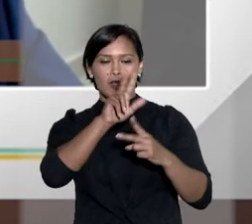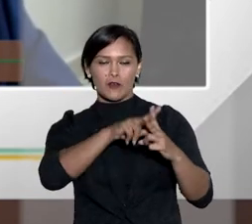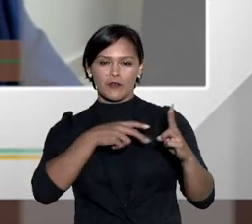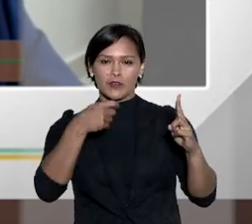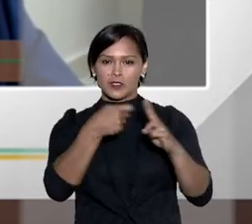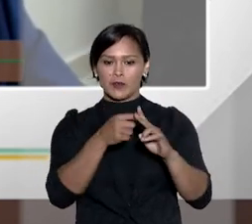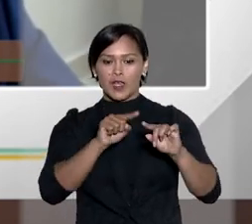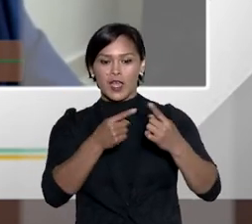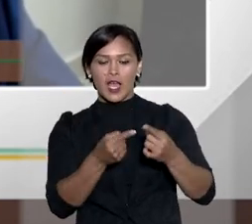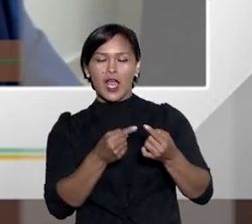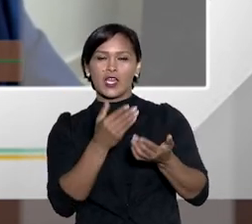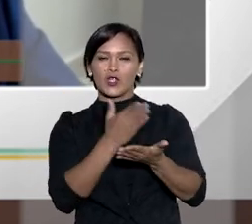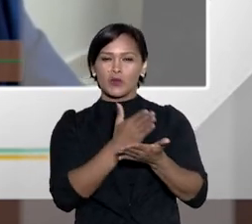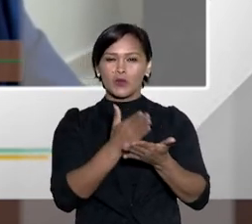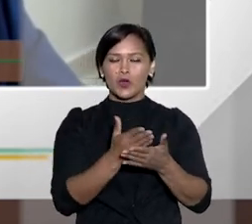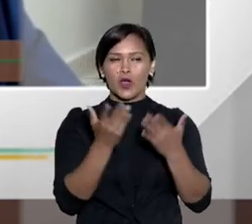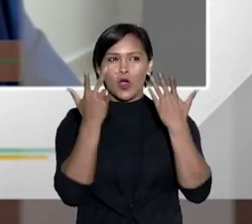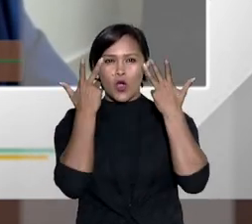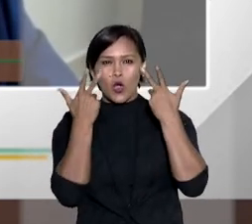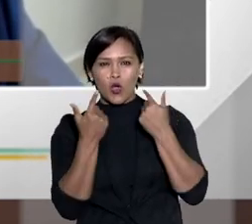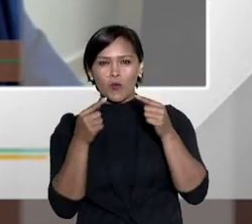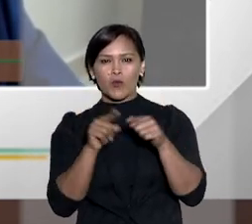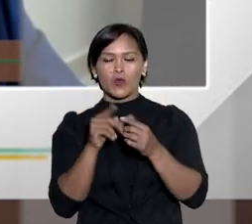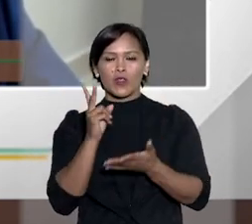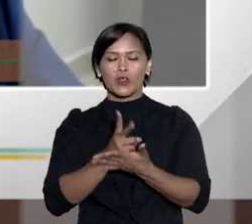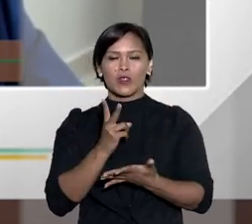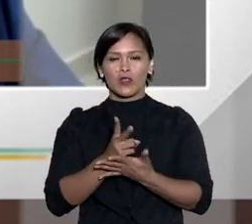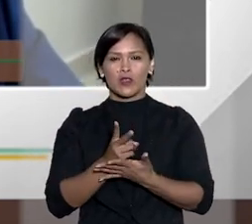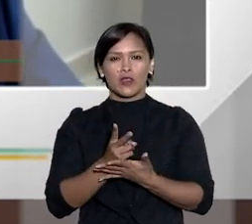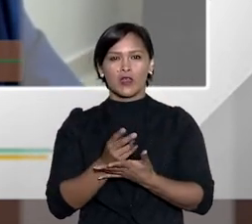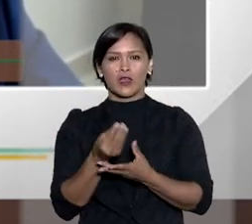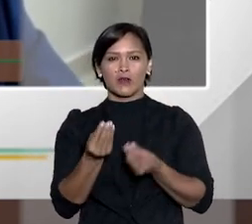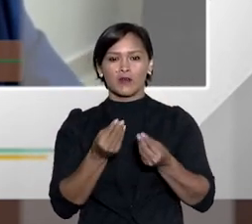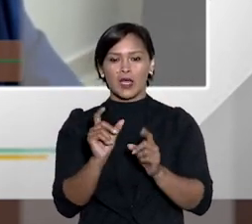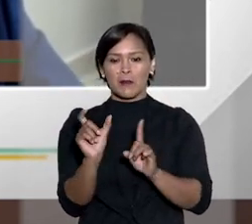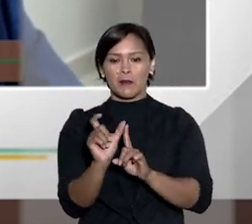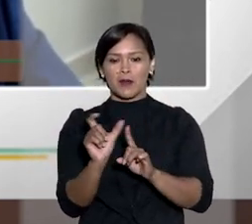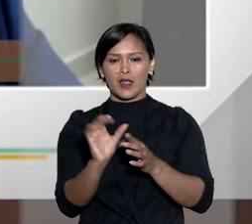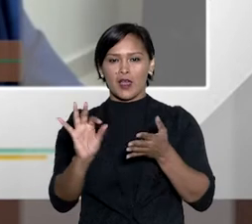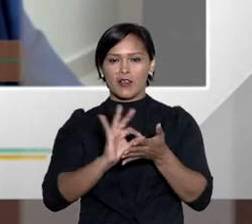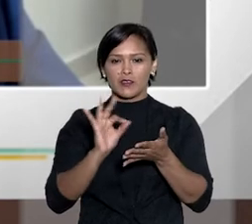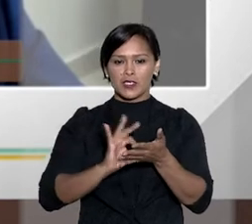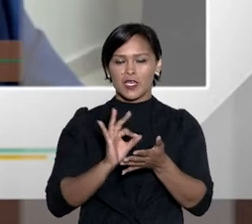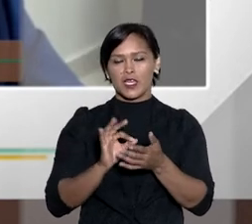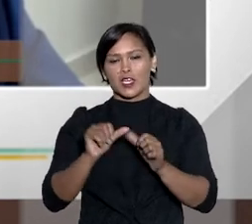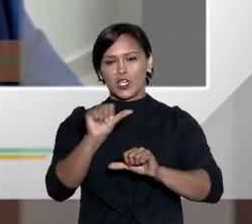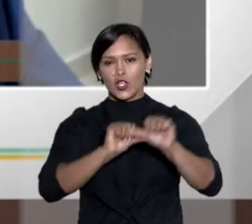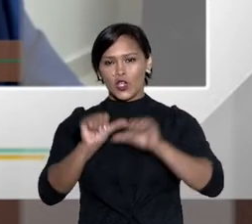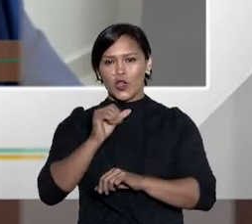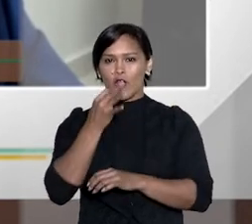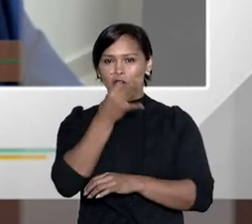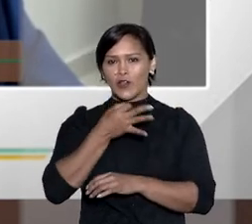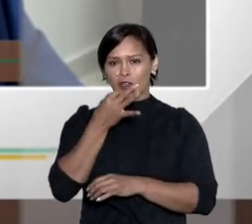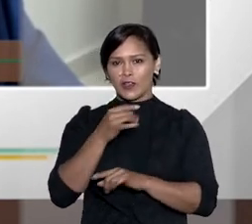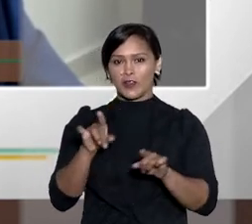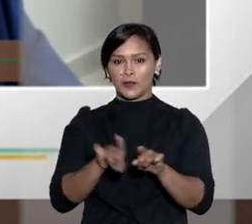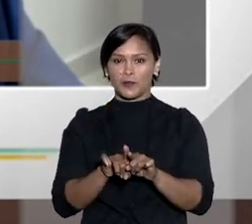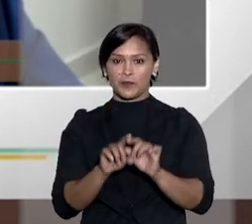Enquanto no processo comum, nós temos uma prevalência da palavra escrita em vez da oral e